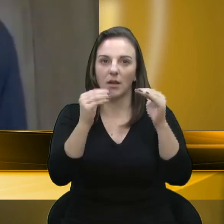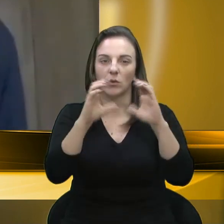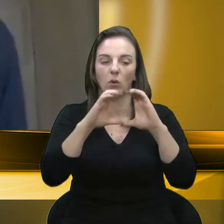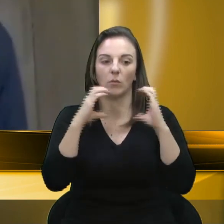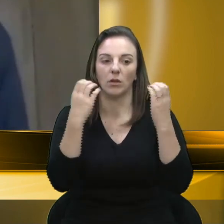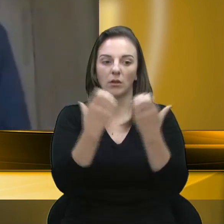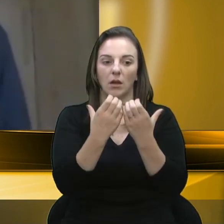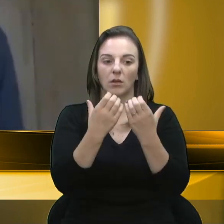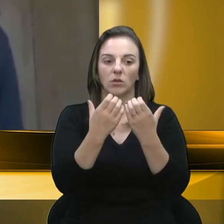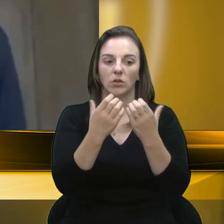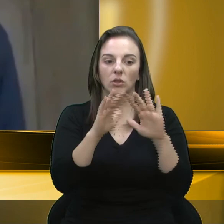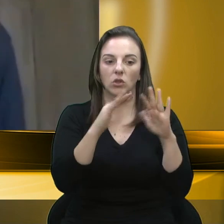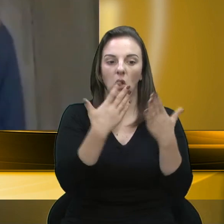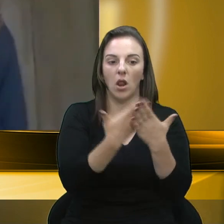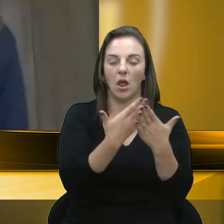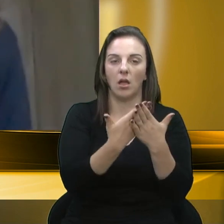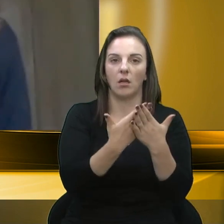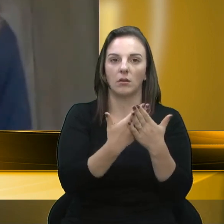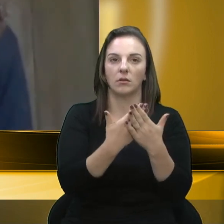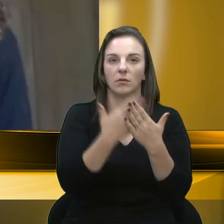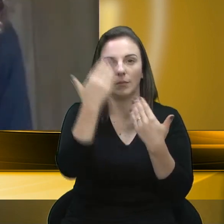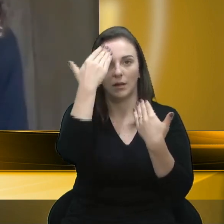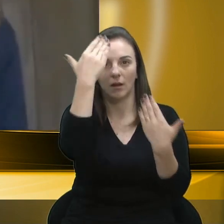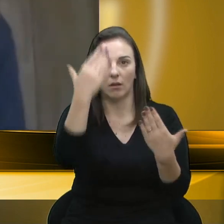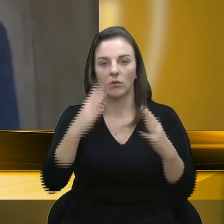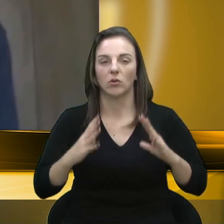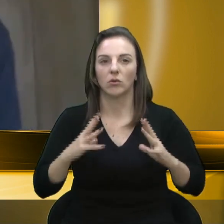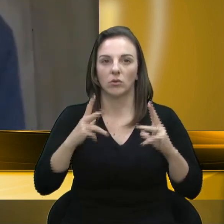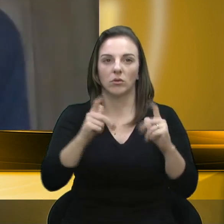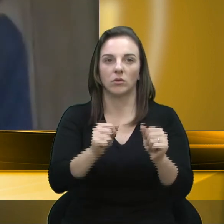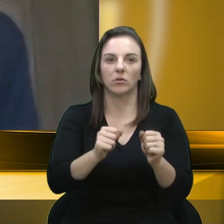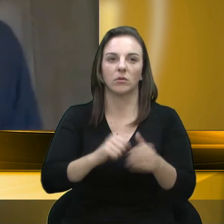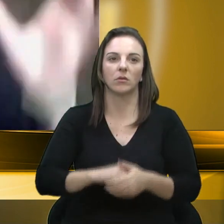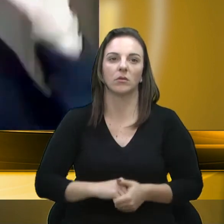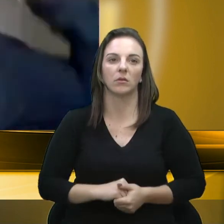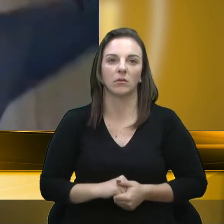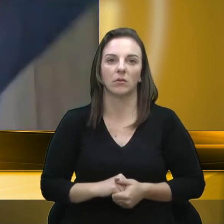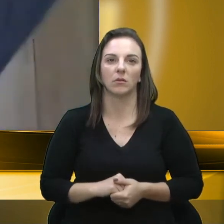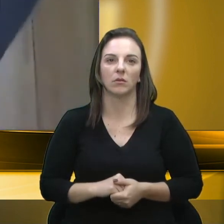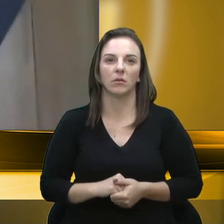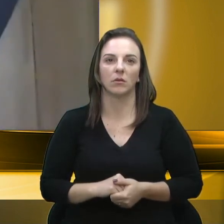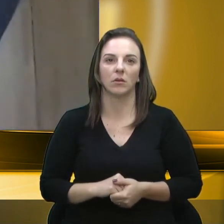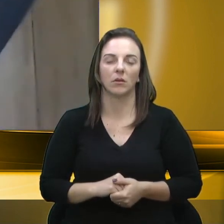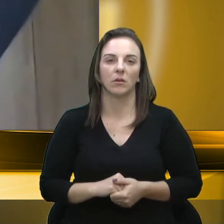é a educação. Muito obrigada a todos e todas. Registramos também a presença...